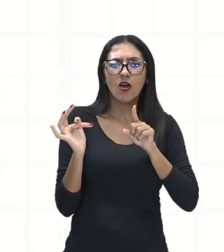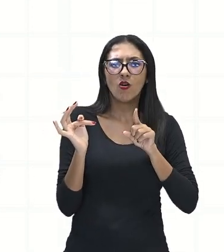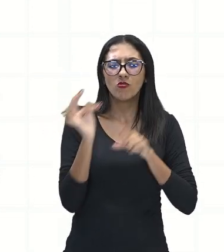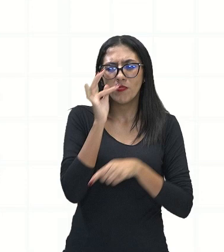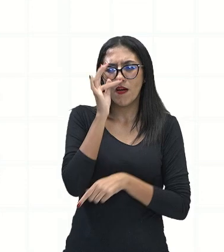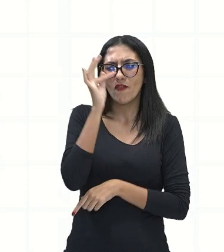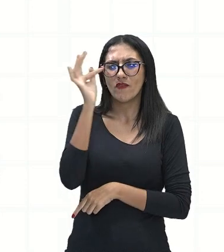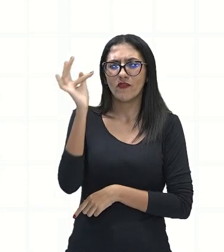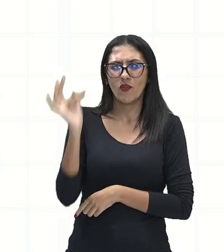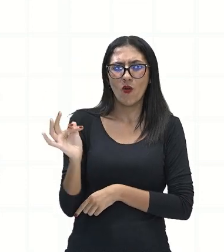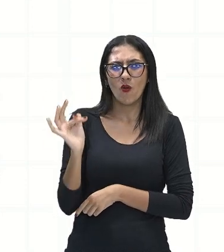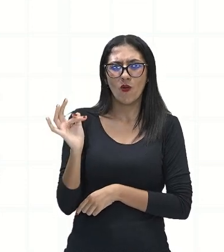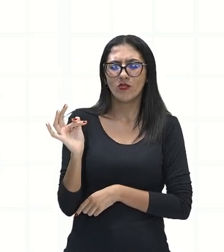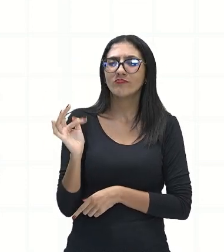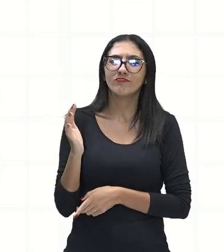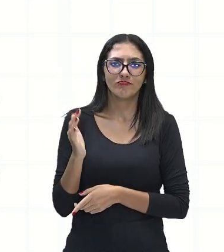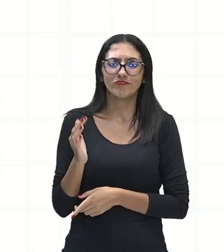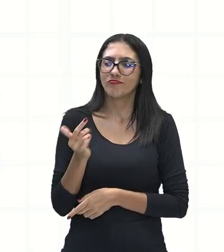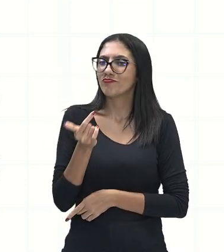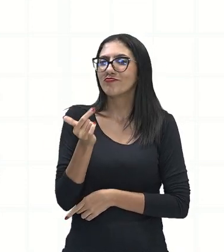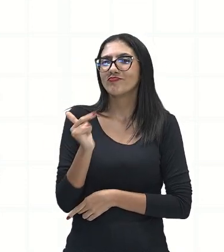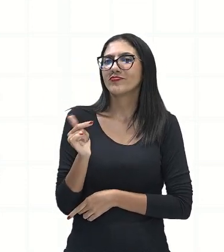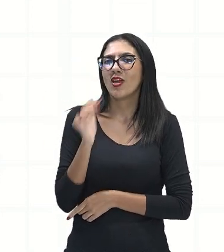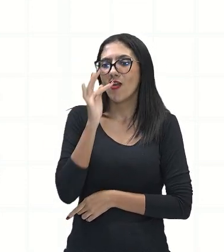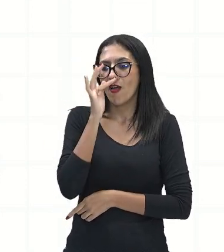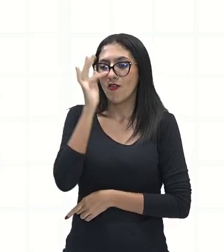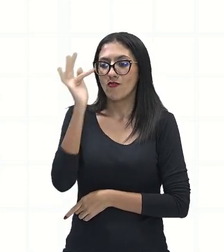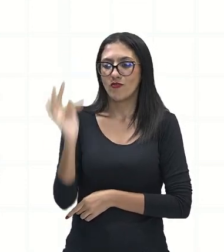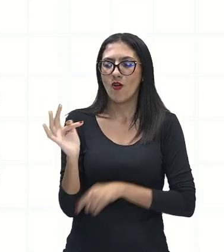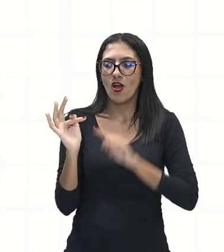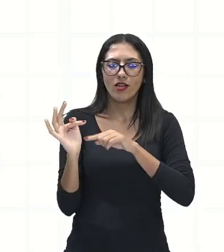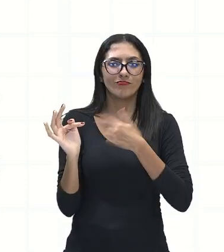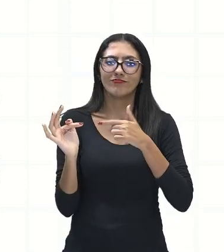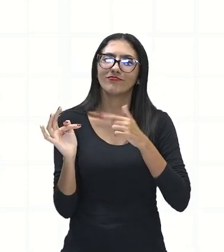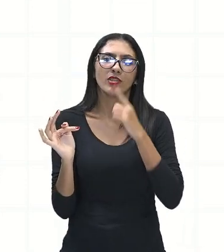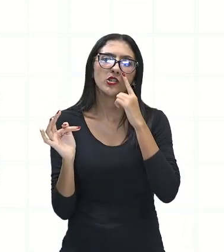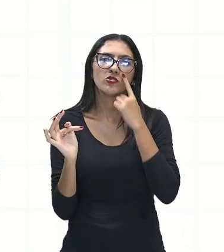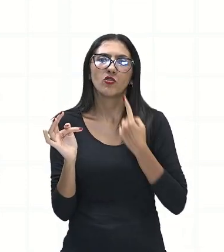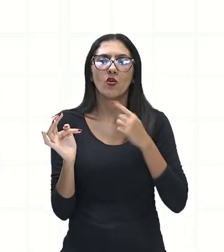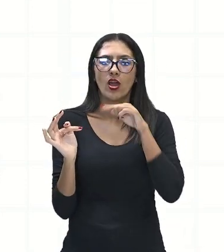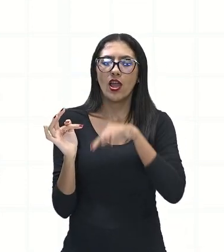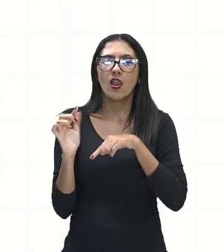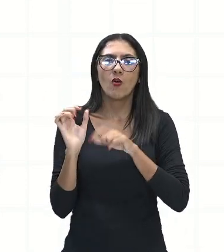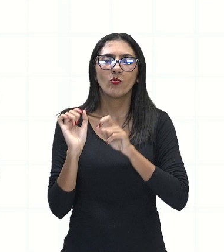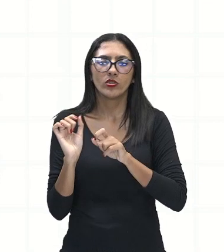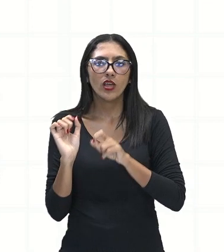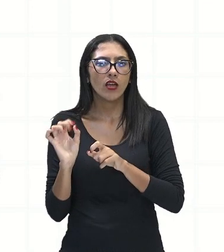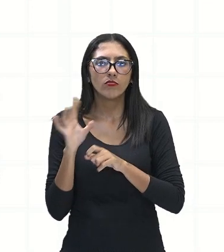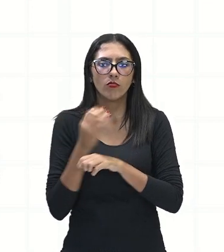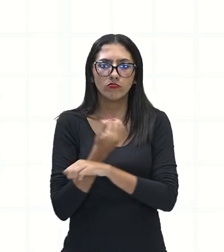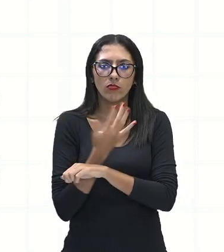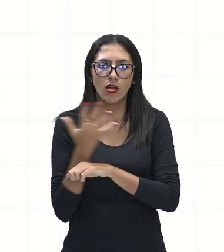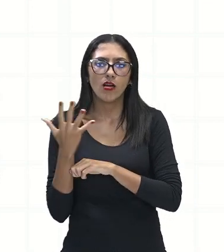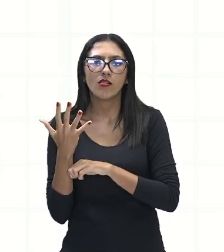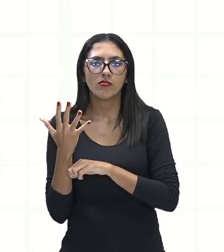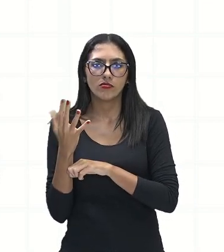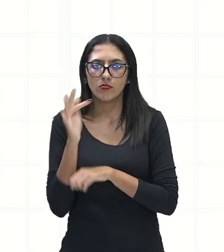Então, você vai perceber que não. As rosas não choram. As rosas é um ser, é uma planta, é uma flor.